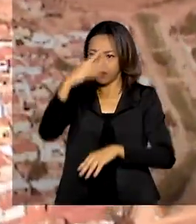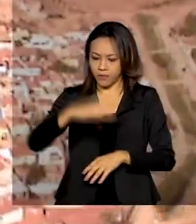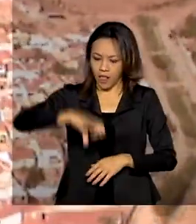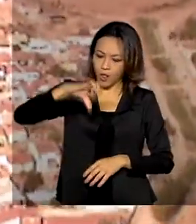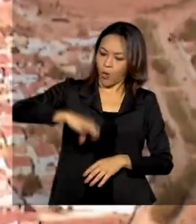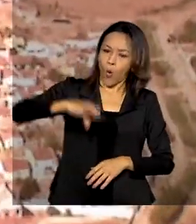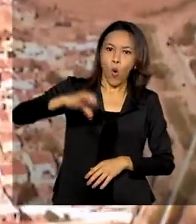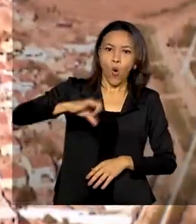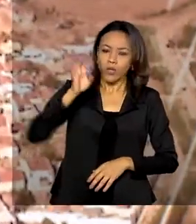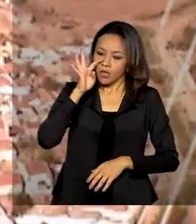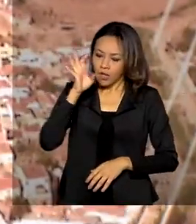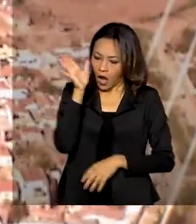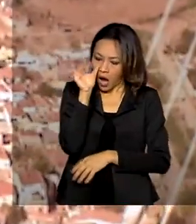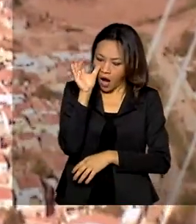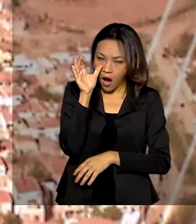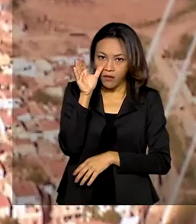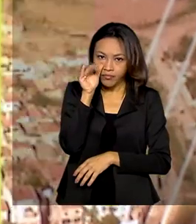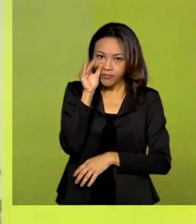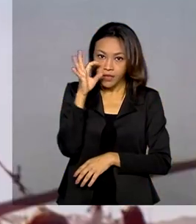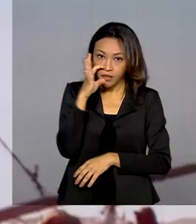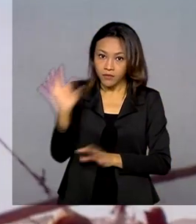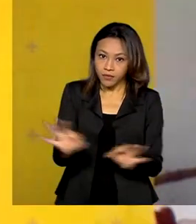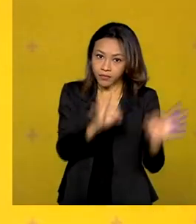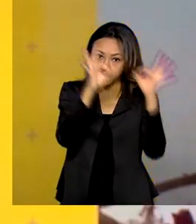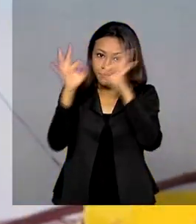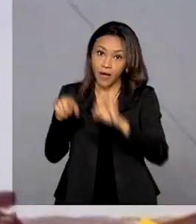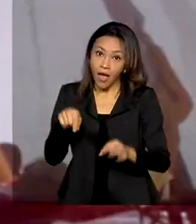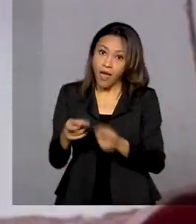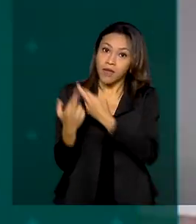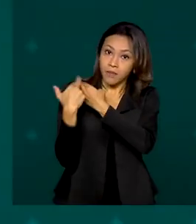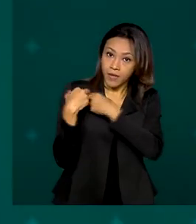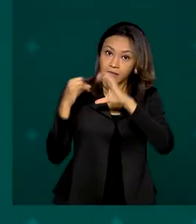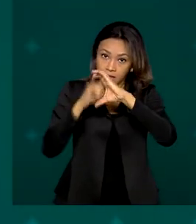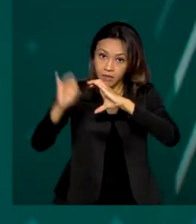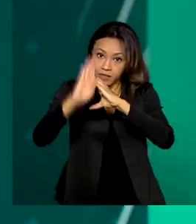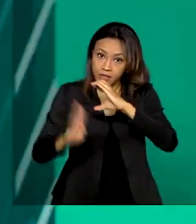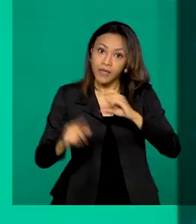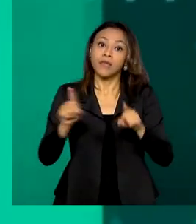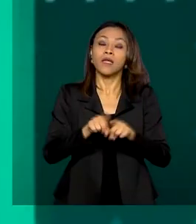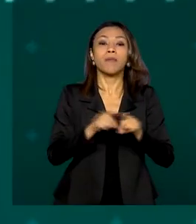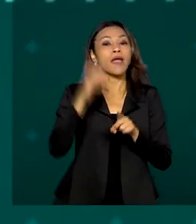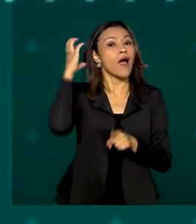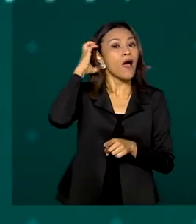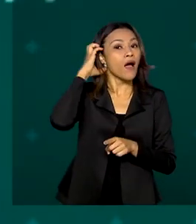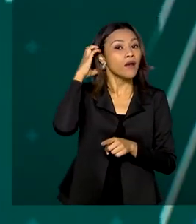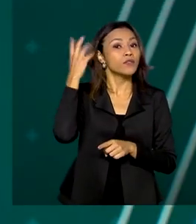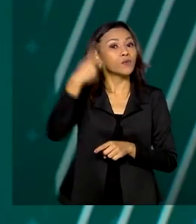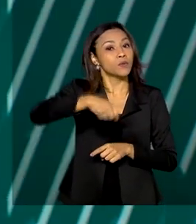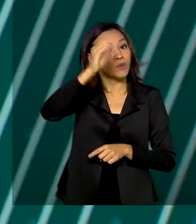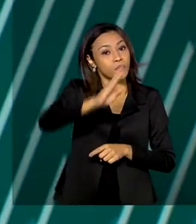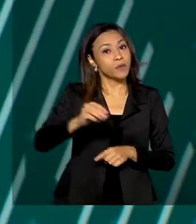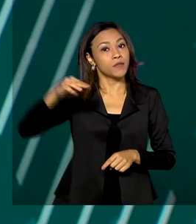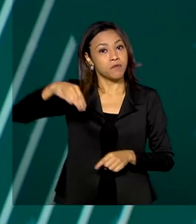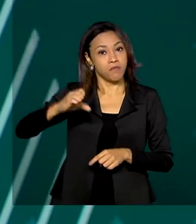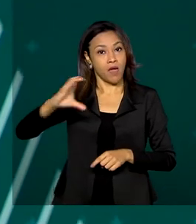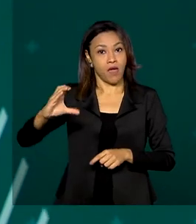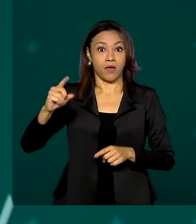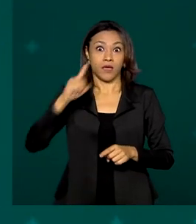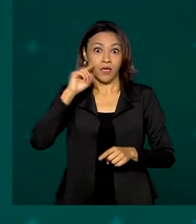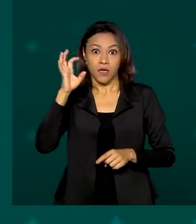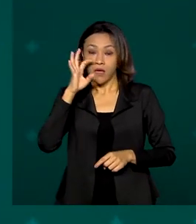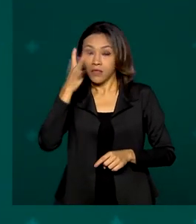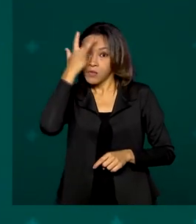canais de TV aberta brasileira. É responsável também pelas Rádios Nacional e MEC, que representam a maior cobertura